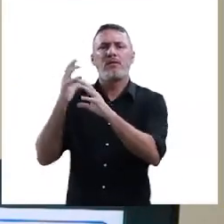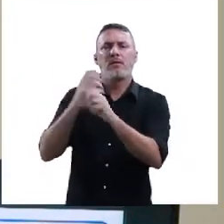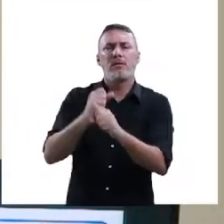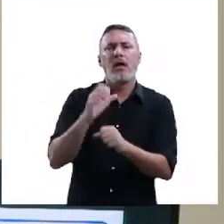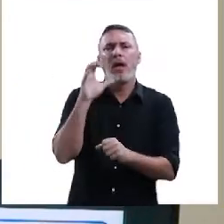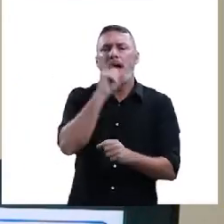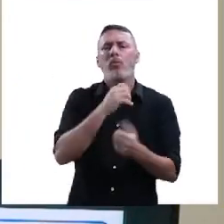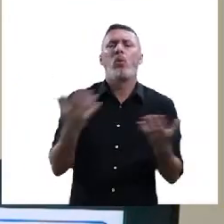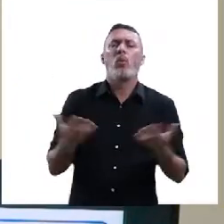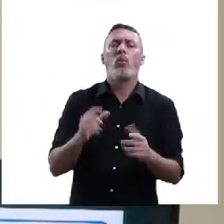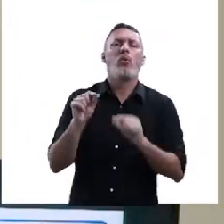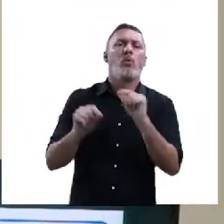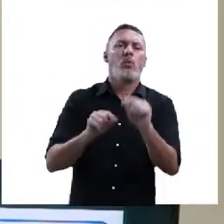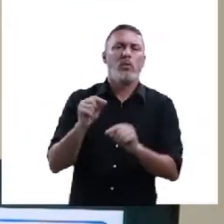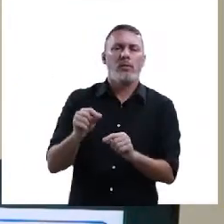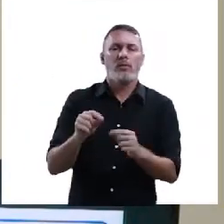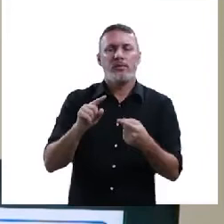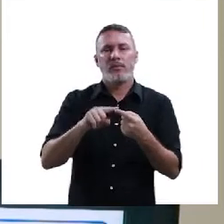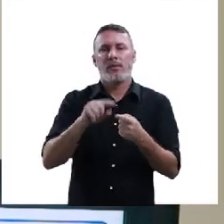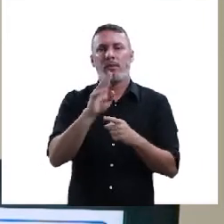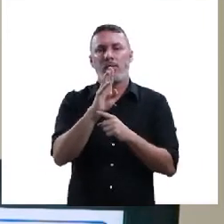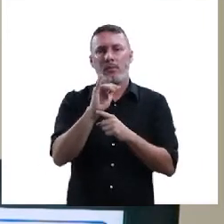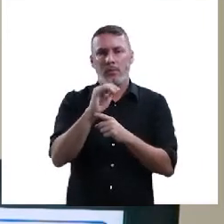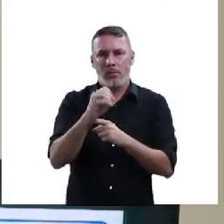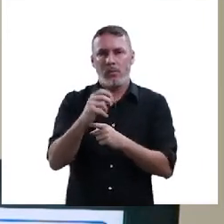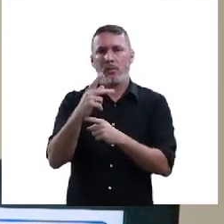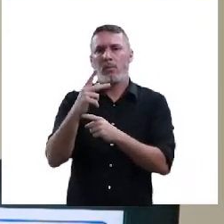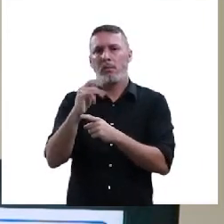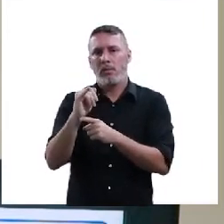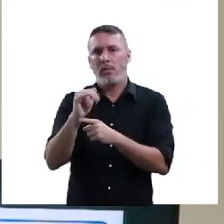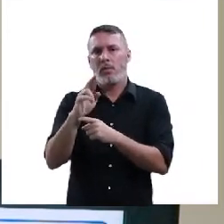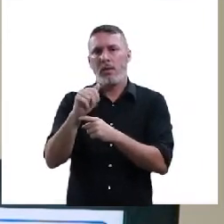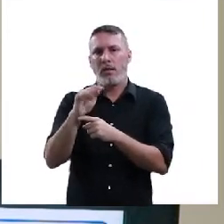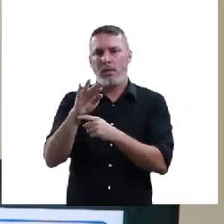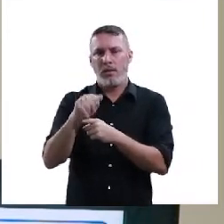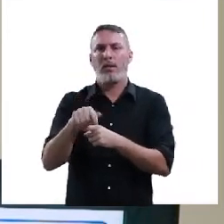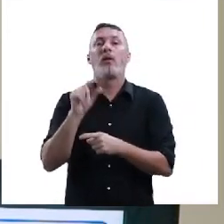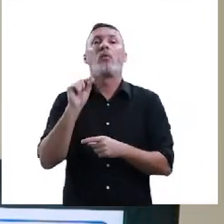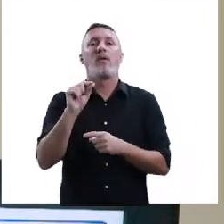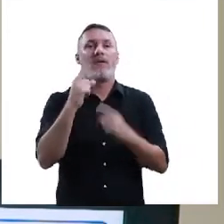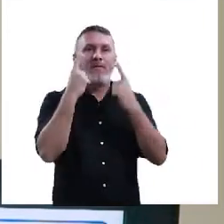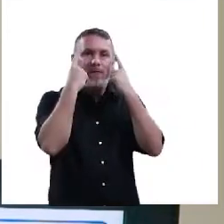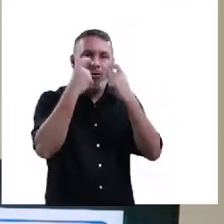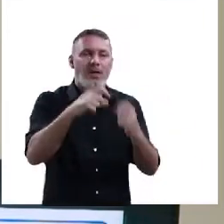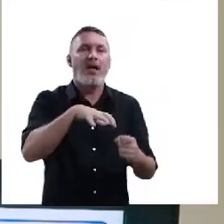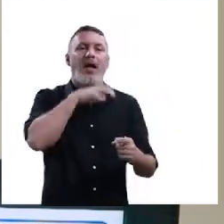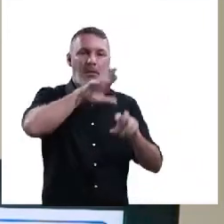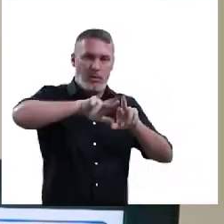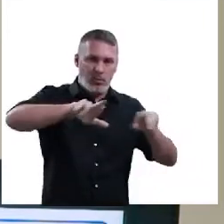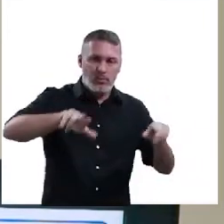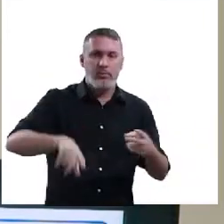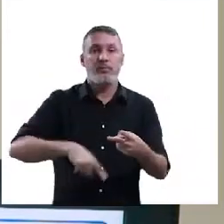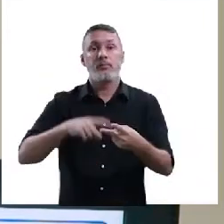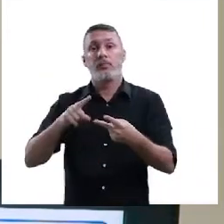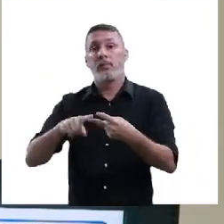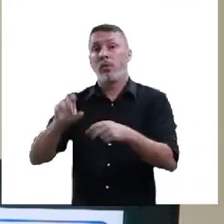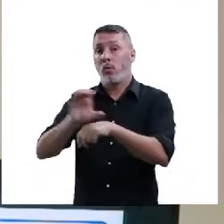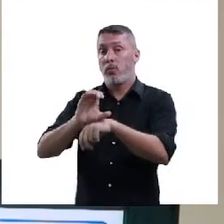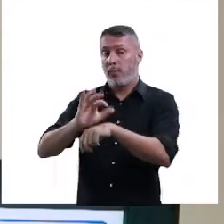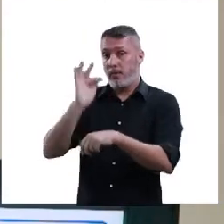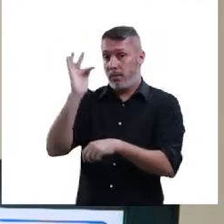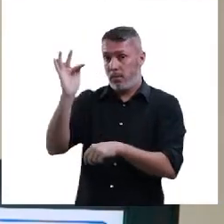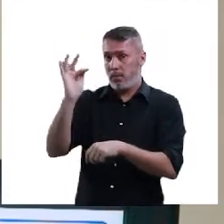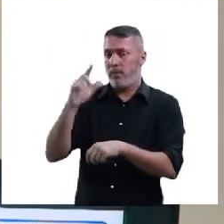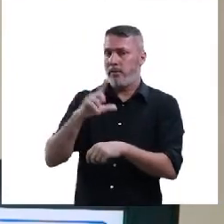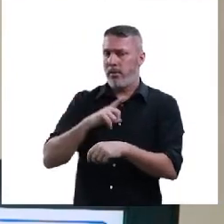aquilo que falamos. Nós falamos sobre a biopirataria, ok? Quando envolve a questão da violência contra os animais. Falamos sobre a questão da Constituição